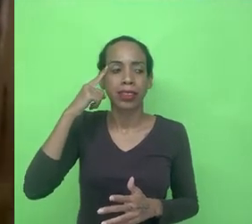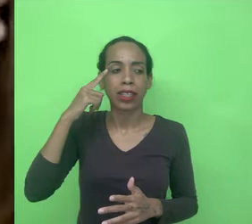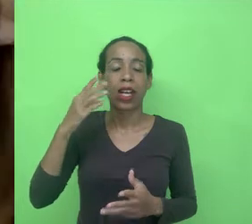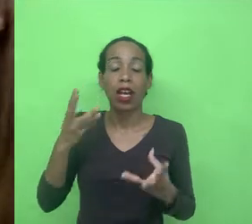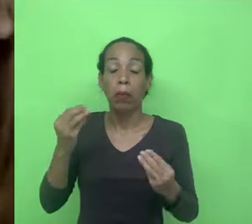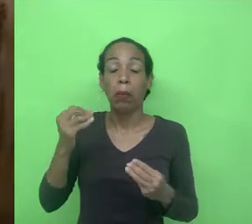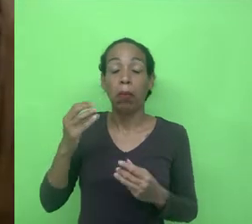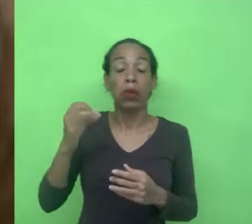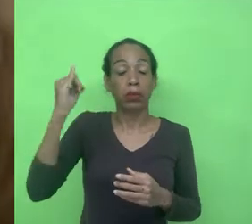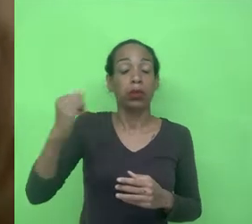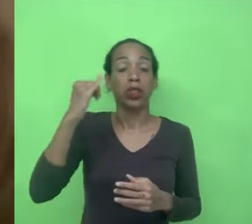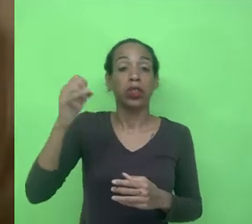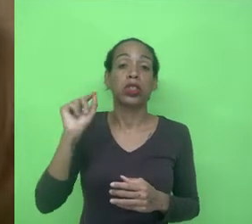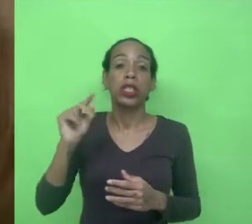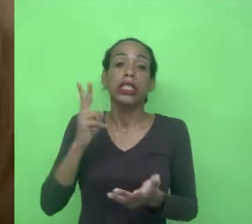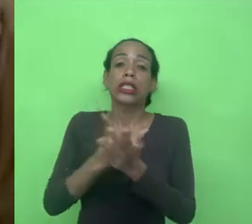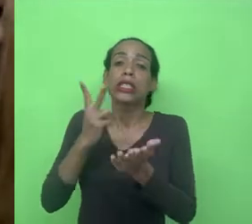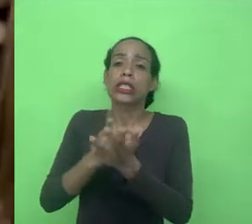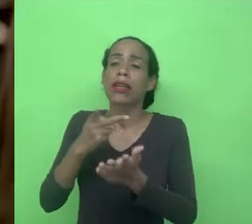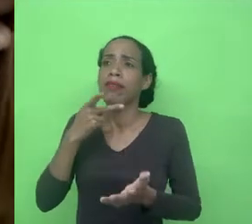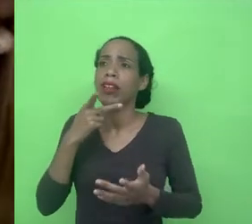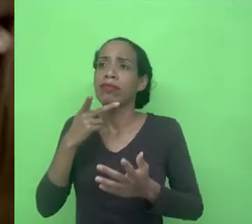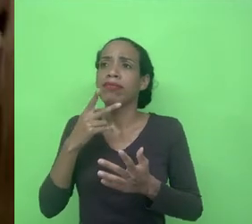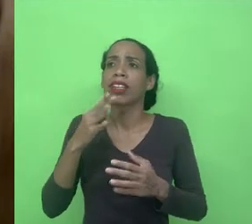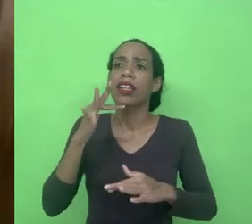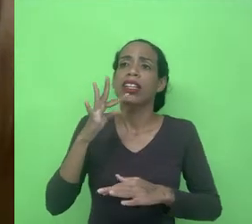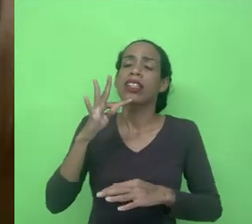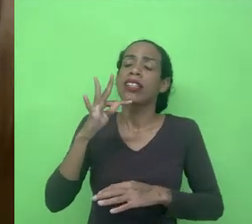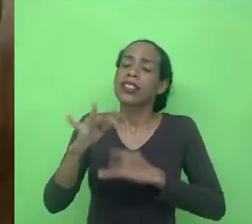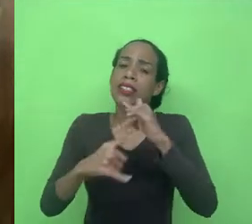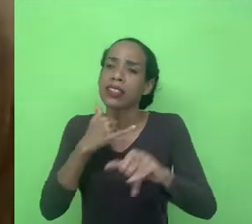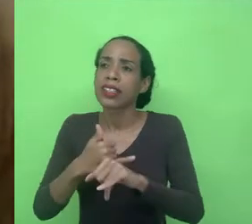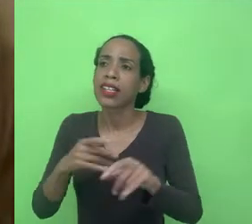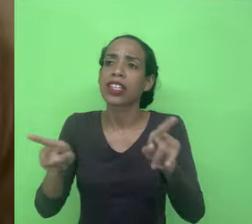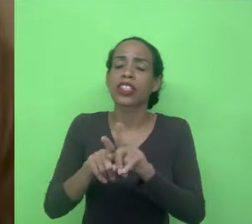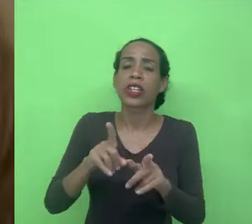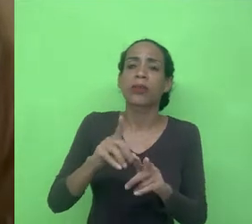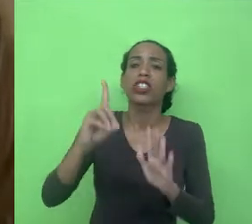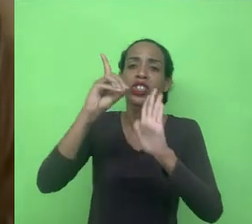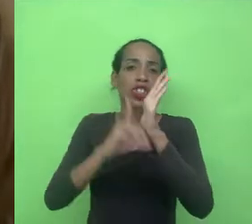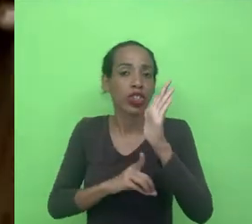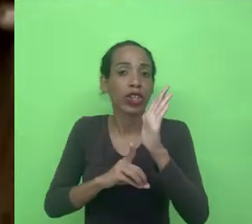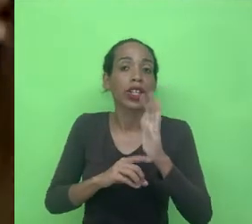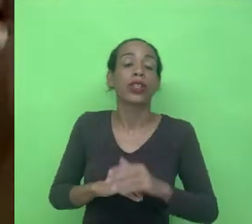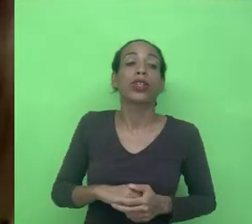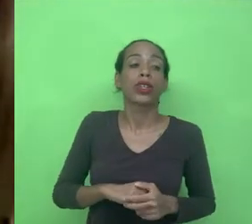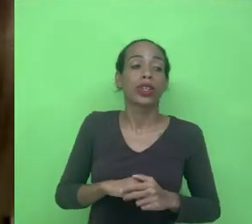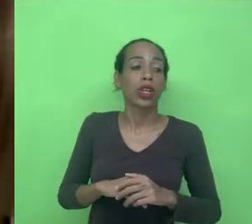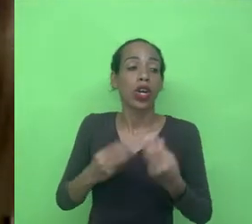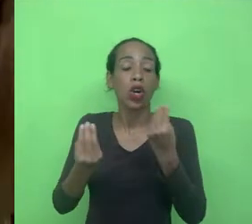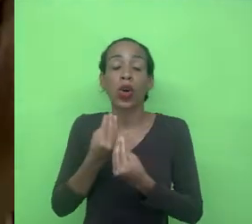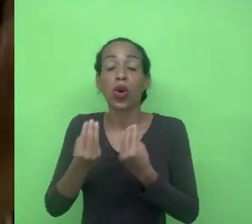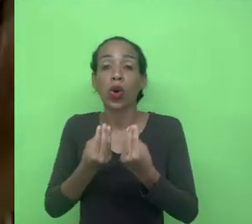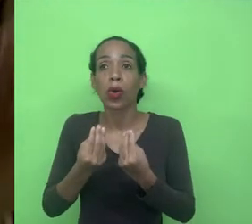porque sempre que estamos falando tecnologia e direito eu percebo essa questão de como se fosse uma grande vilã a